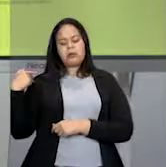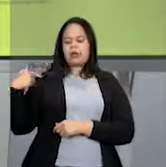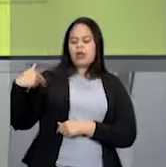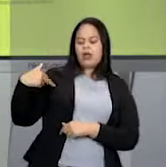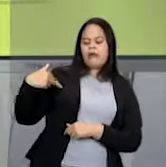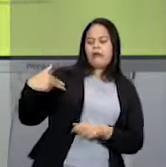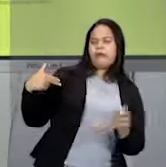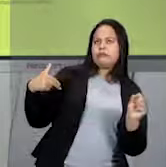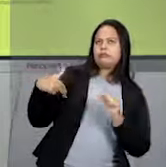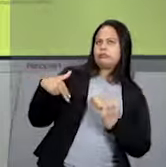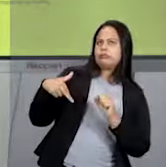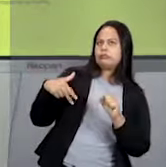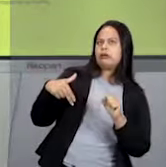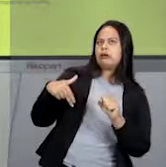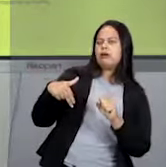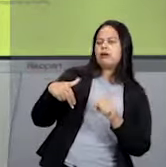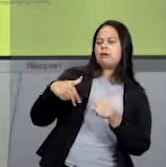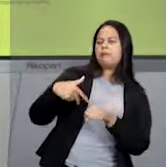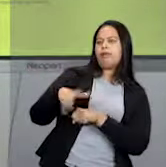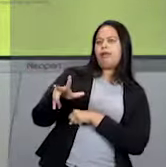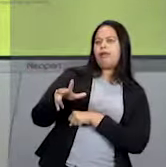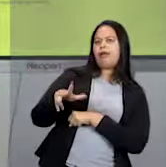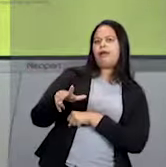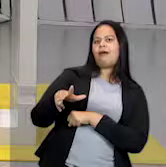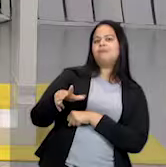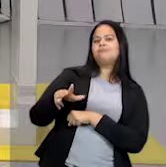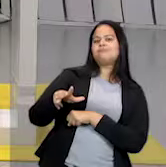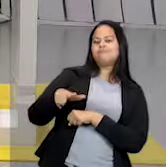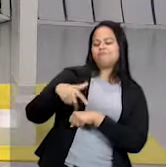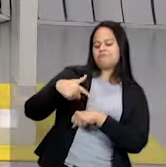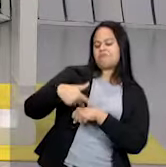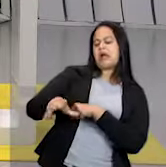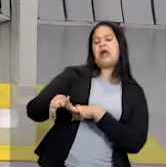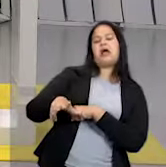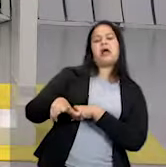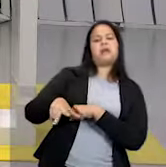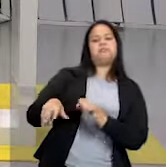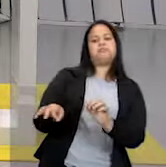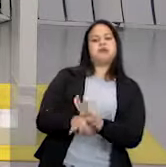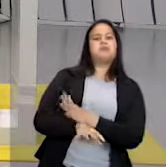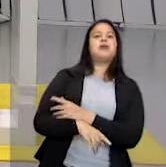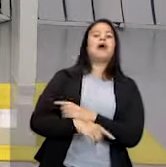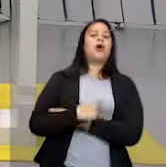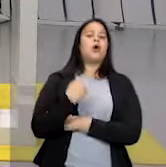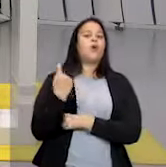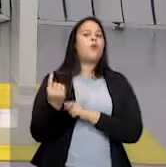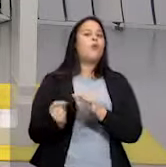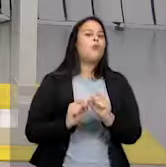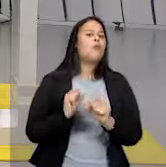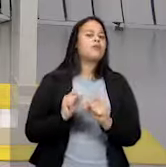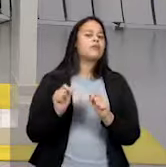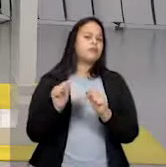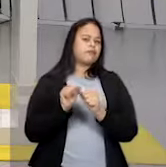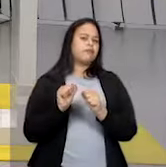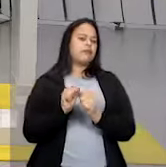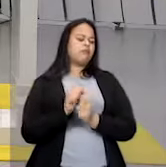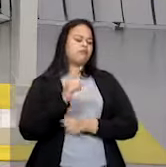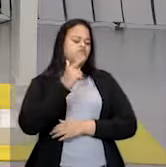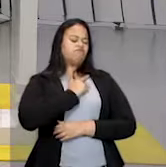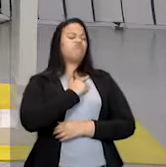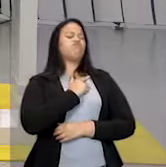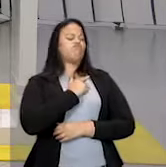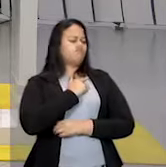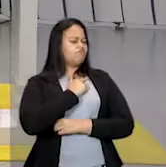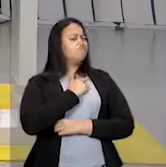adoram passar e, puff, dá aquela derrubada básica no que a gente fez. Coisa feia. Coisa